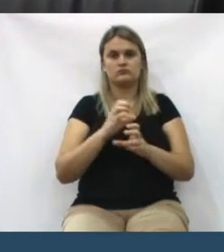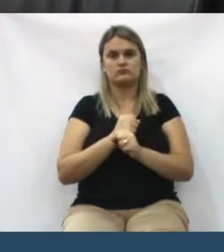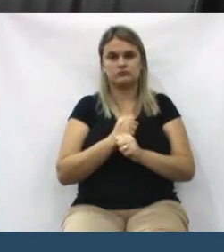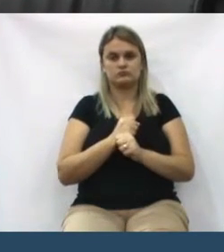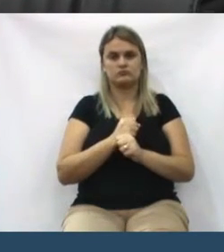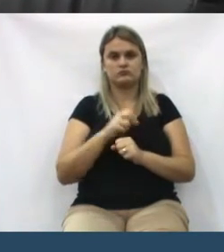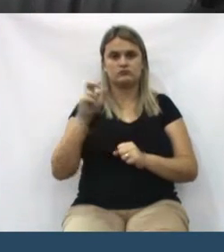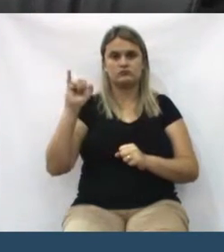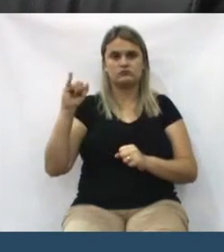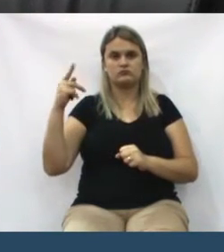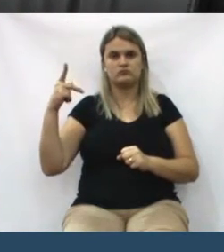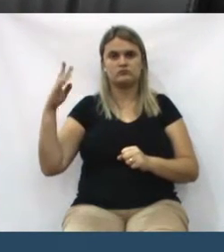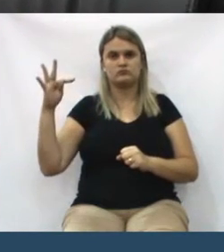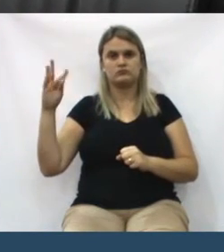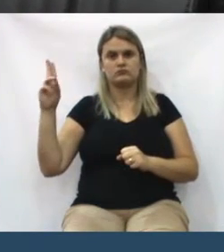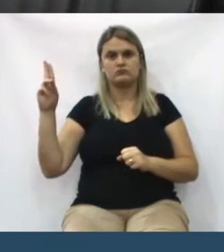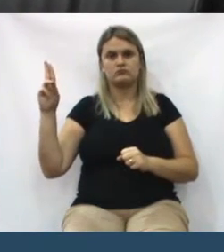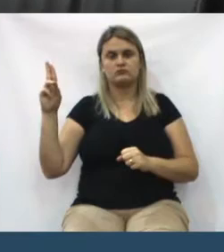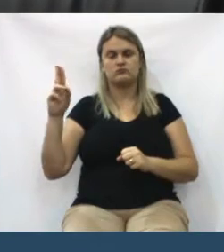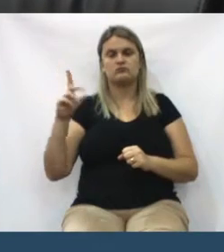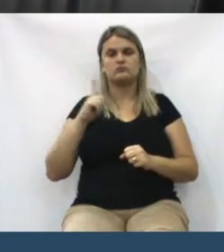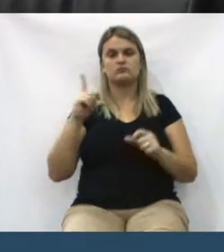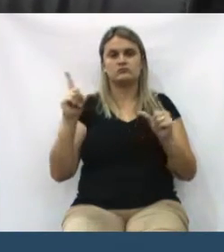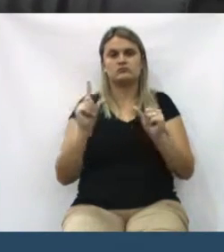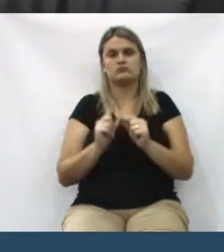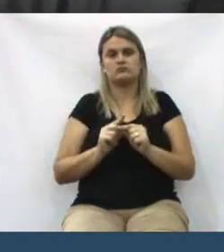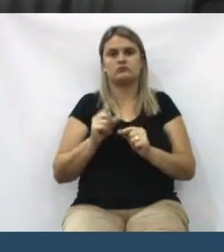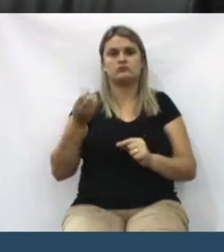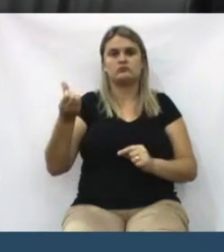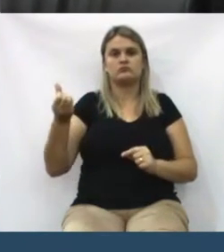IPTU. Tem uma redução de 60%.